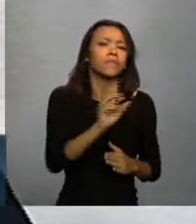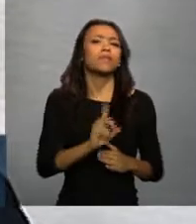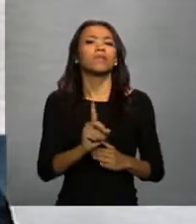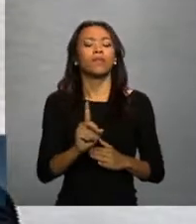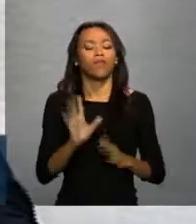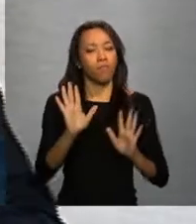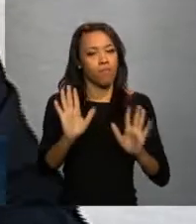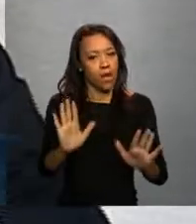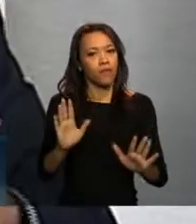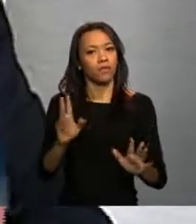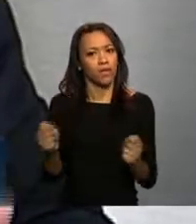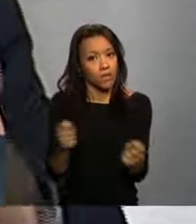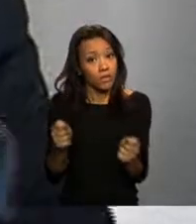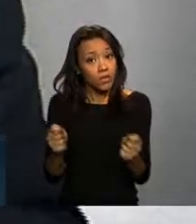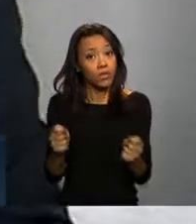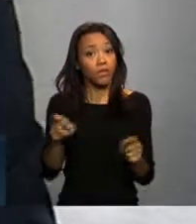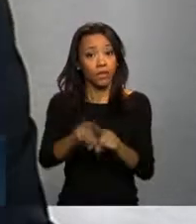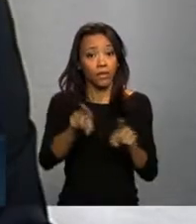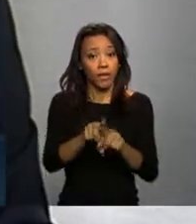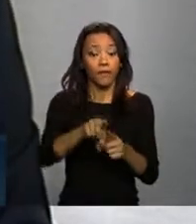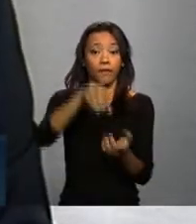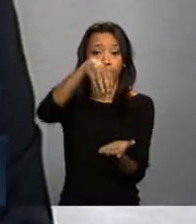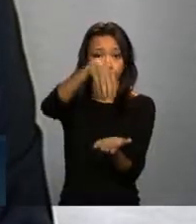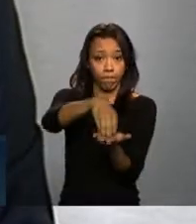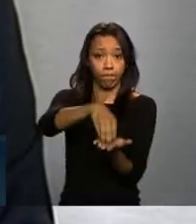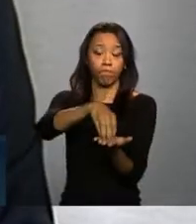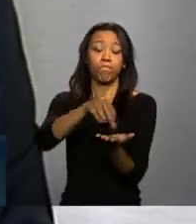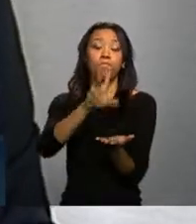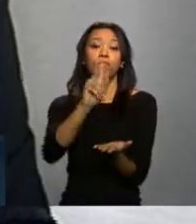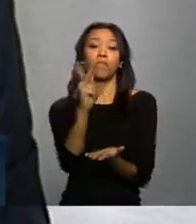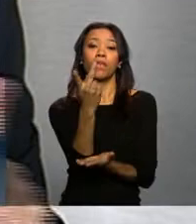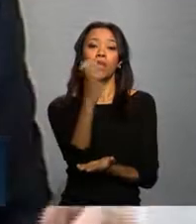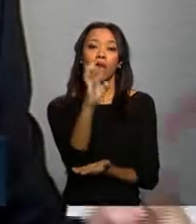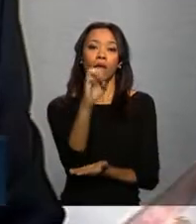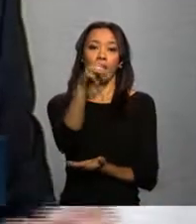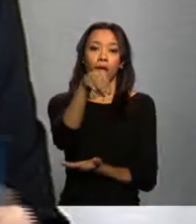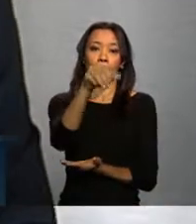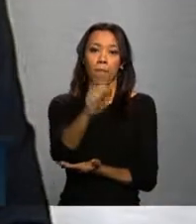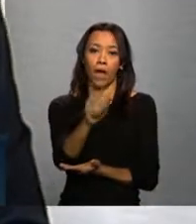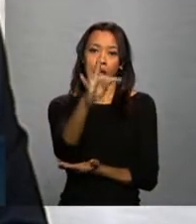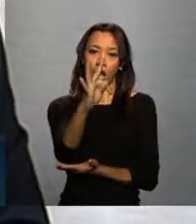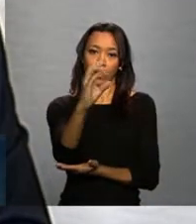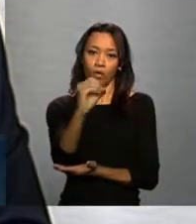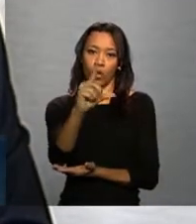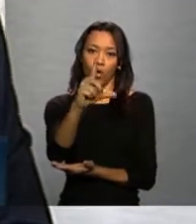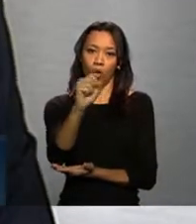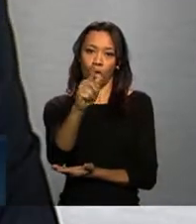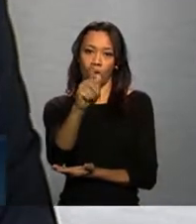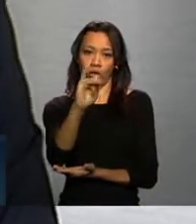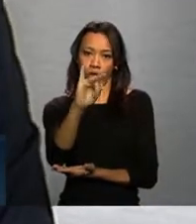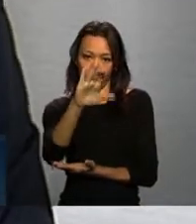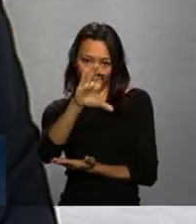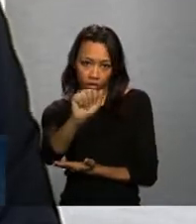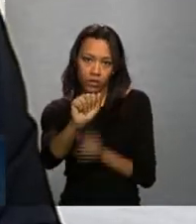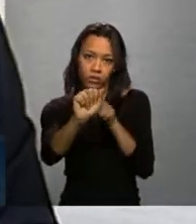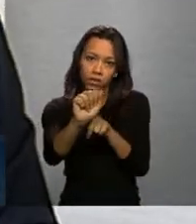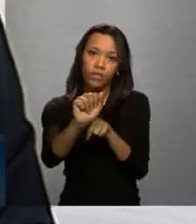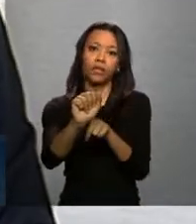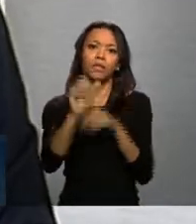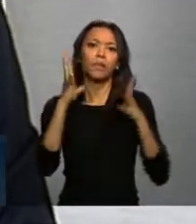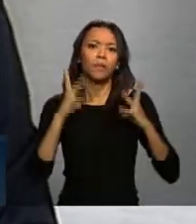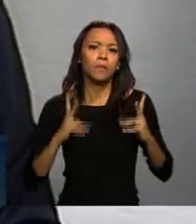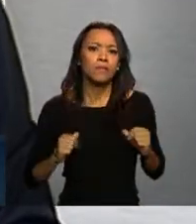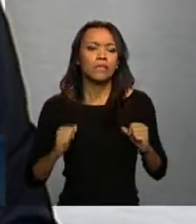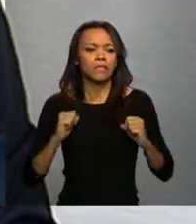sangue, os hemoderivados e a própria assistência hematológica, que não pode ficar colocada em segundo plano. E aí nós